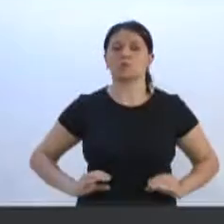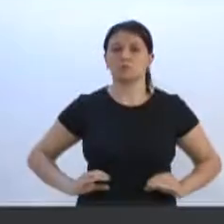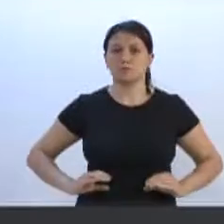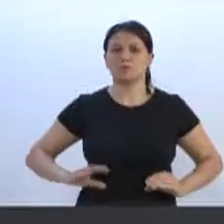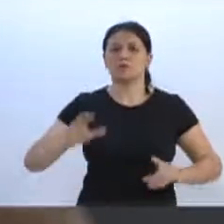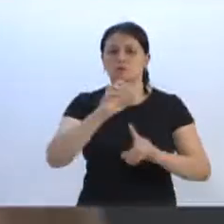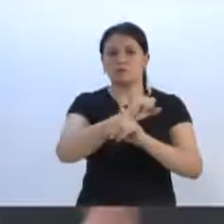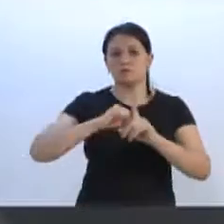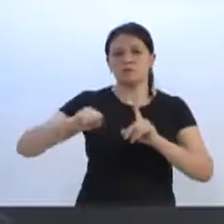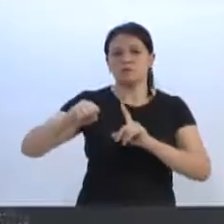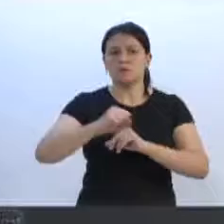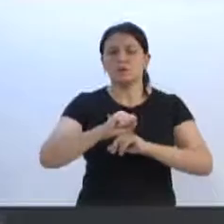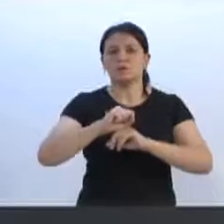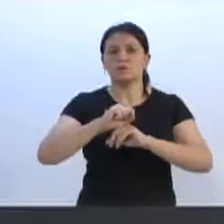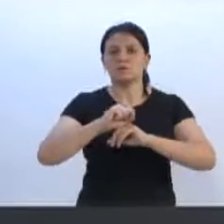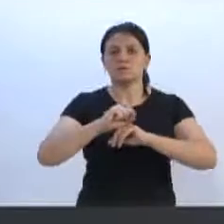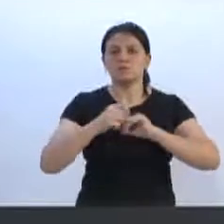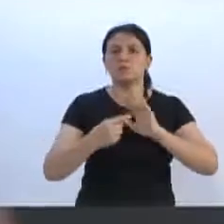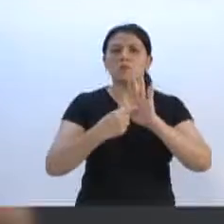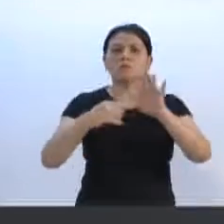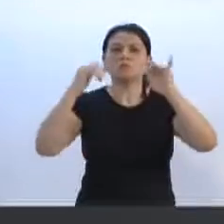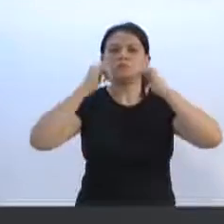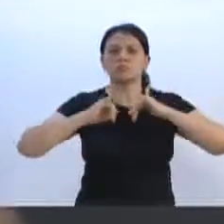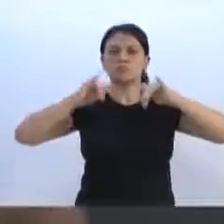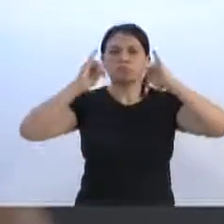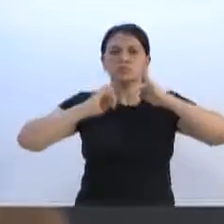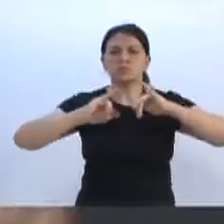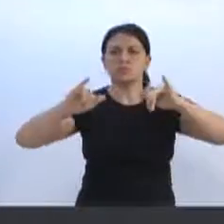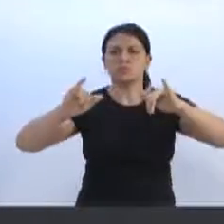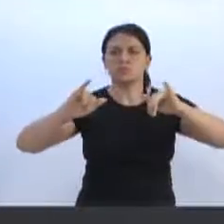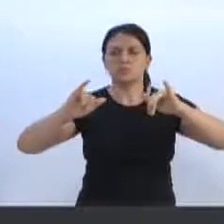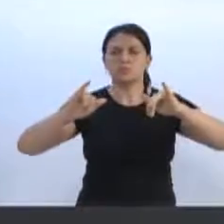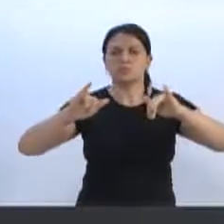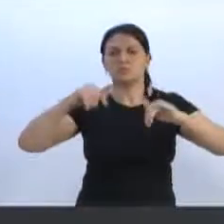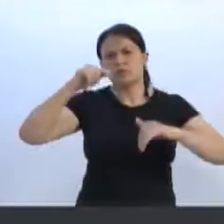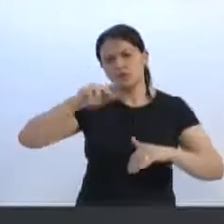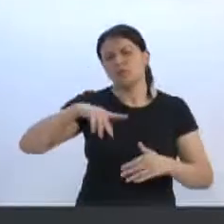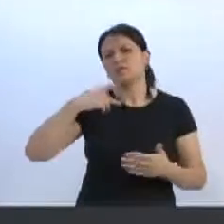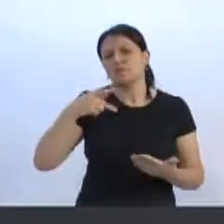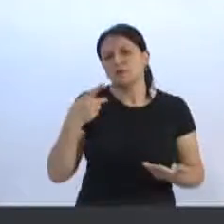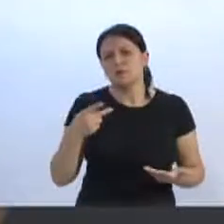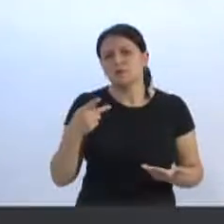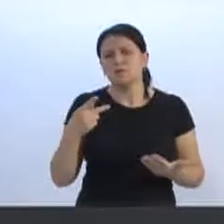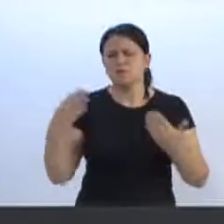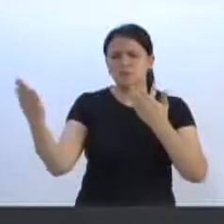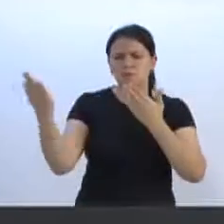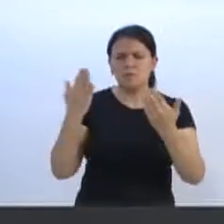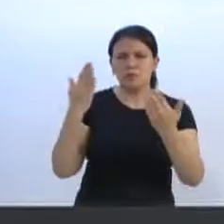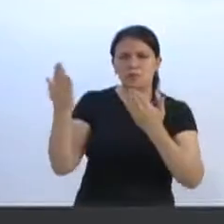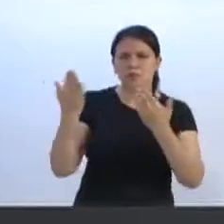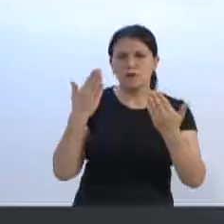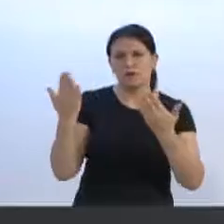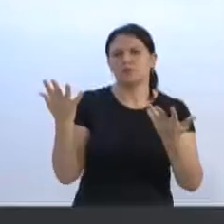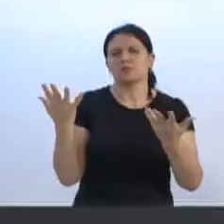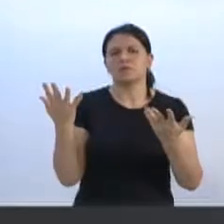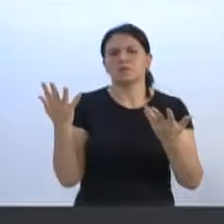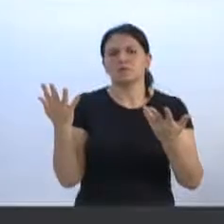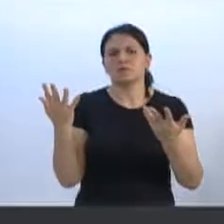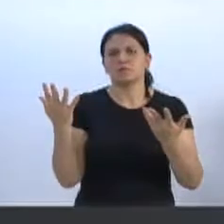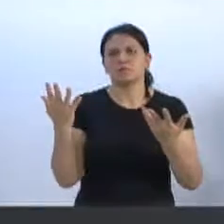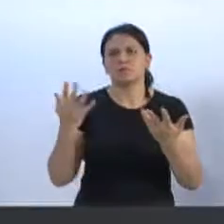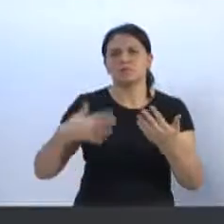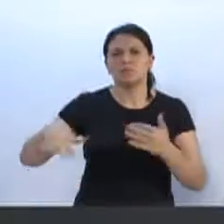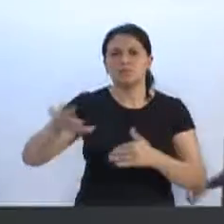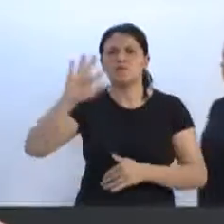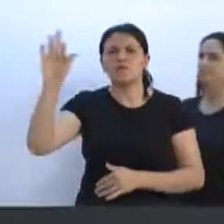sociedade, dele se manifestar na imprensa, situações que aqui fiz comparativos com a esfera